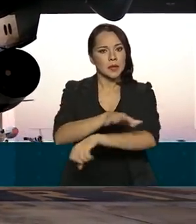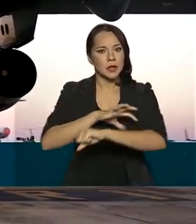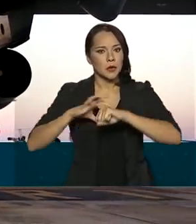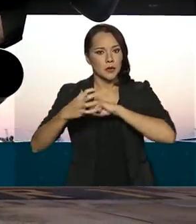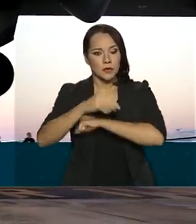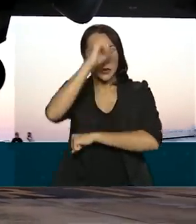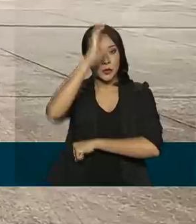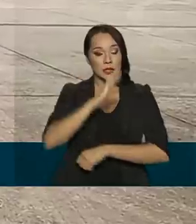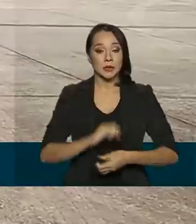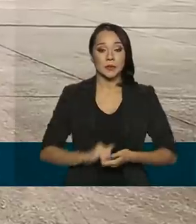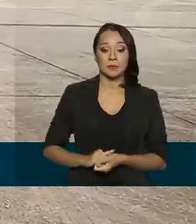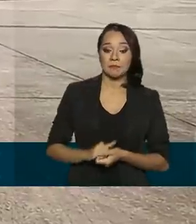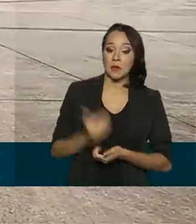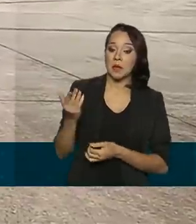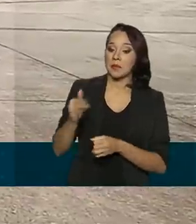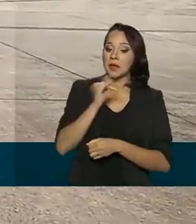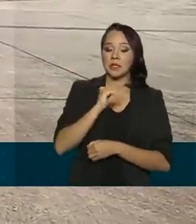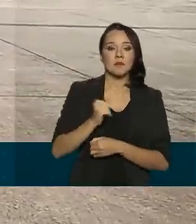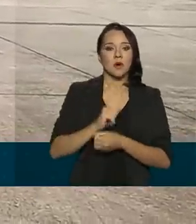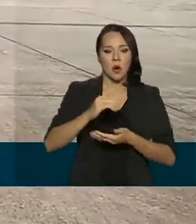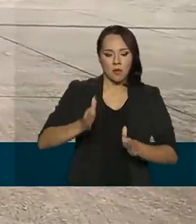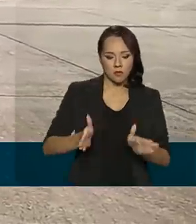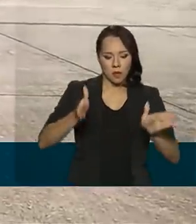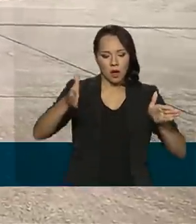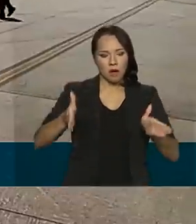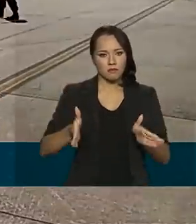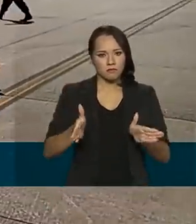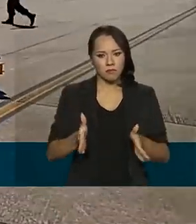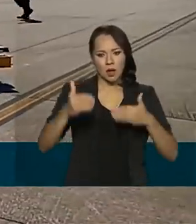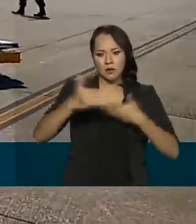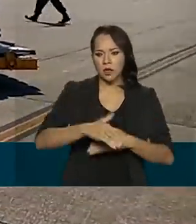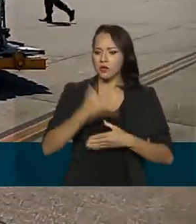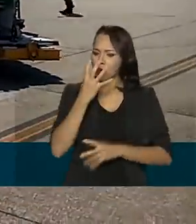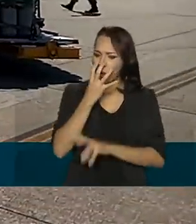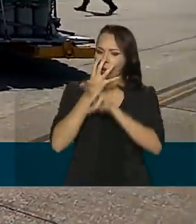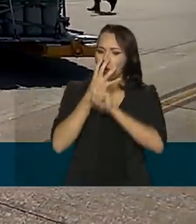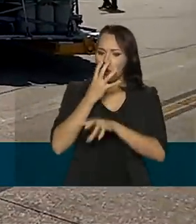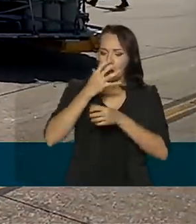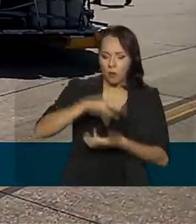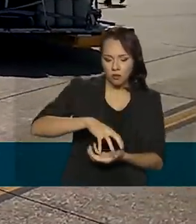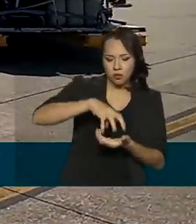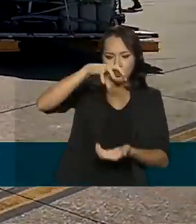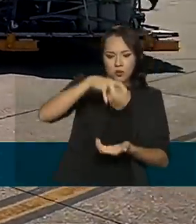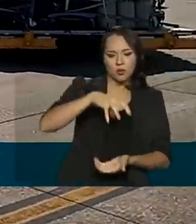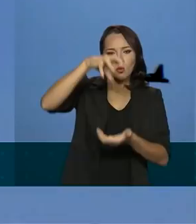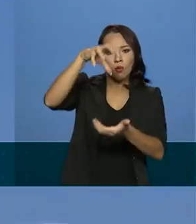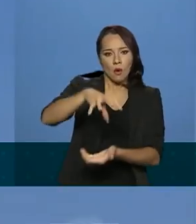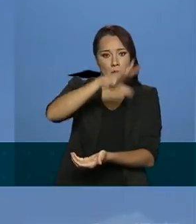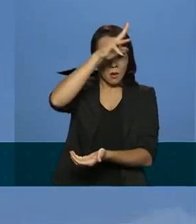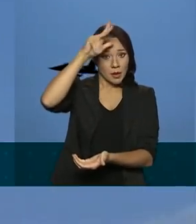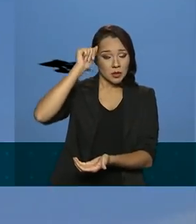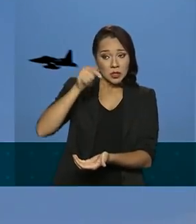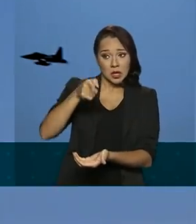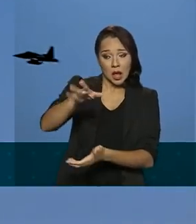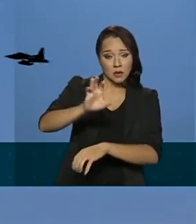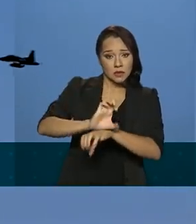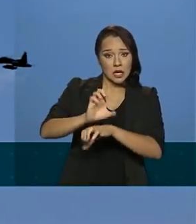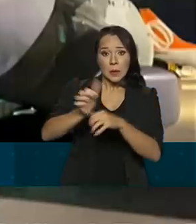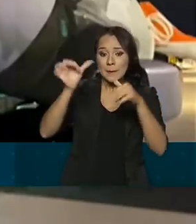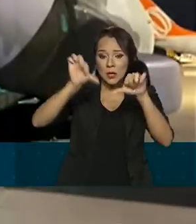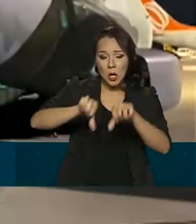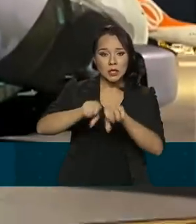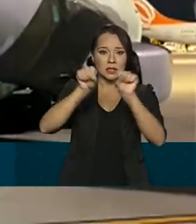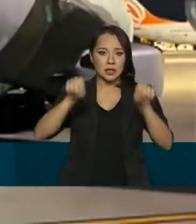-19 no Brasil, como contêineres de oxigênio para o Amazonas, quando o Estado enfrentava a maior crise do sistema de